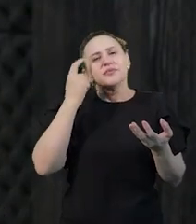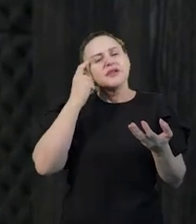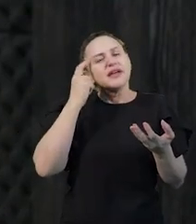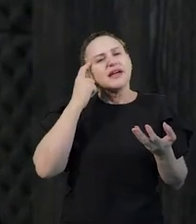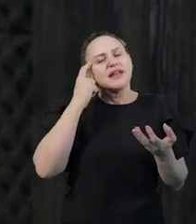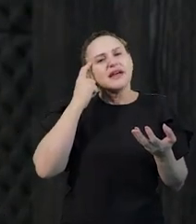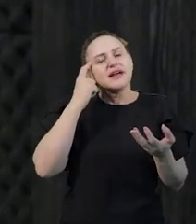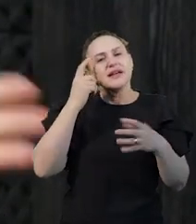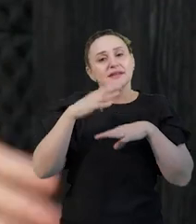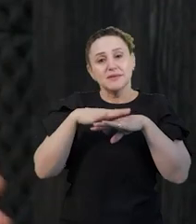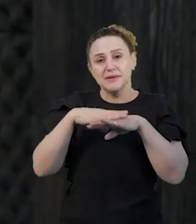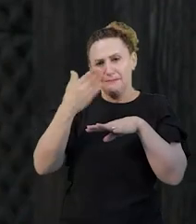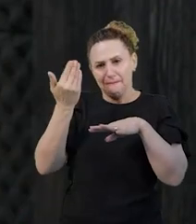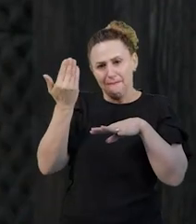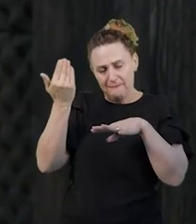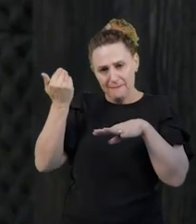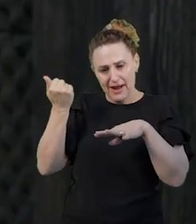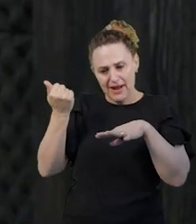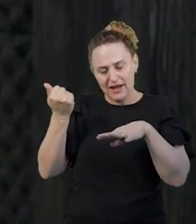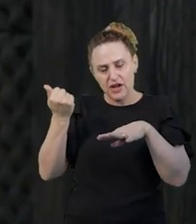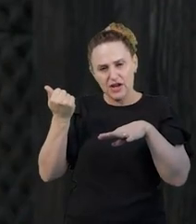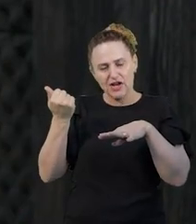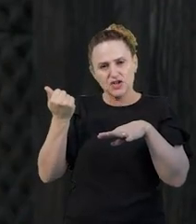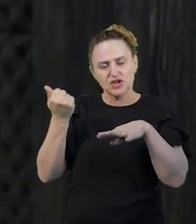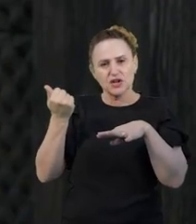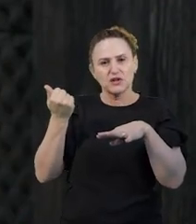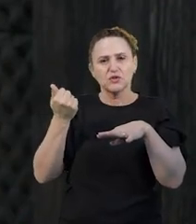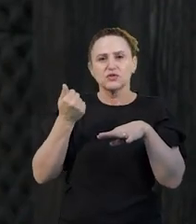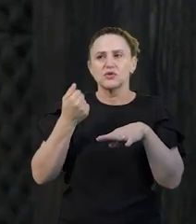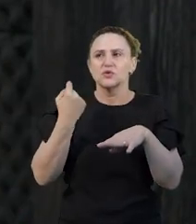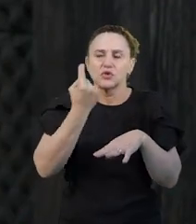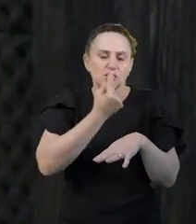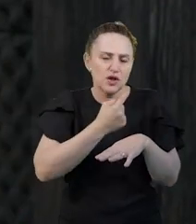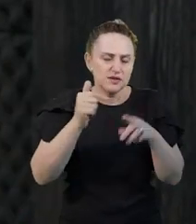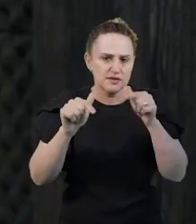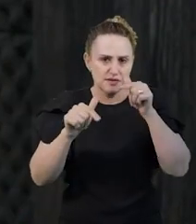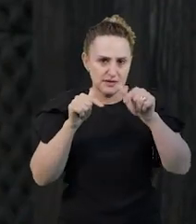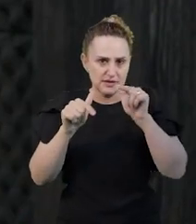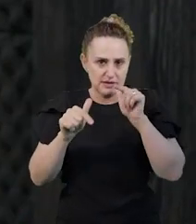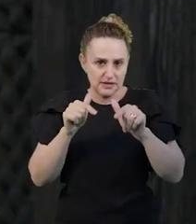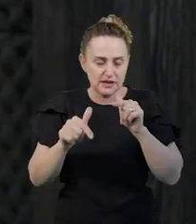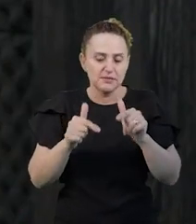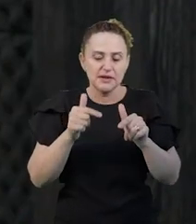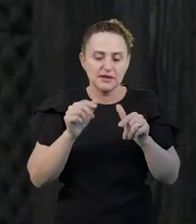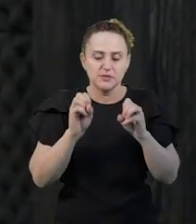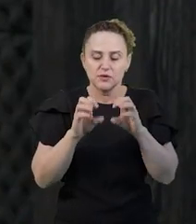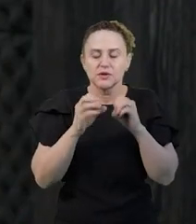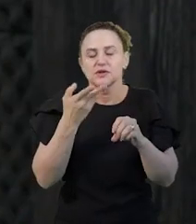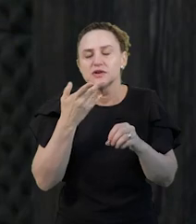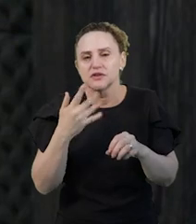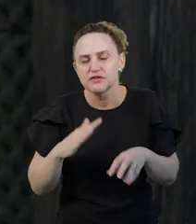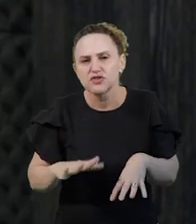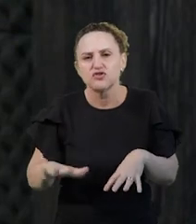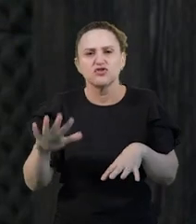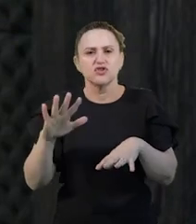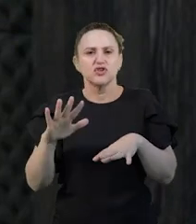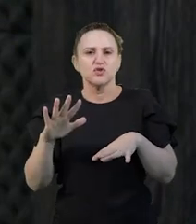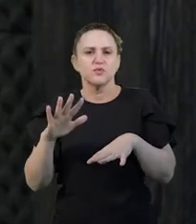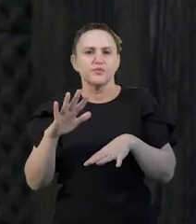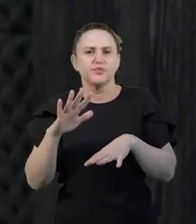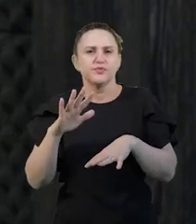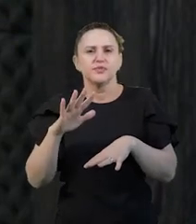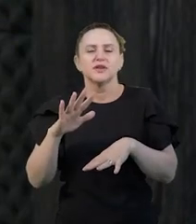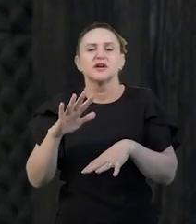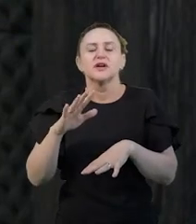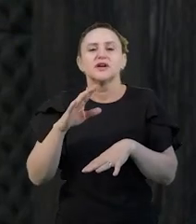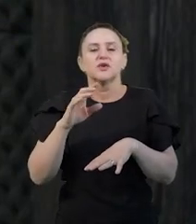matemática, na fase em que nós trabalhamos, na educação infantil, no ensino fundamental 1 e 2, ainda é um momento